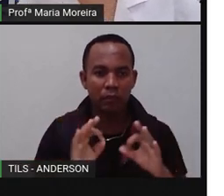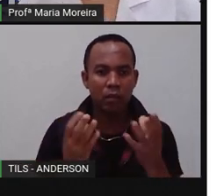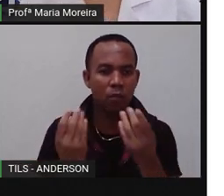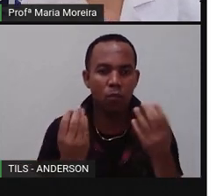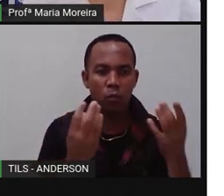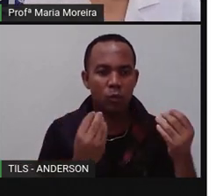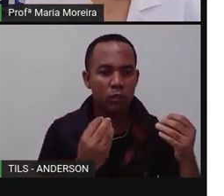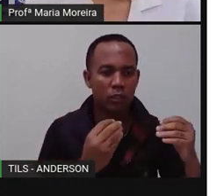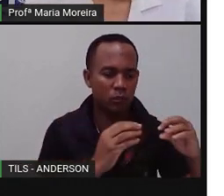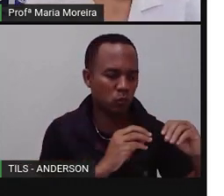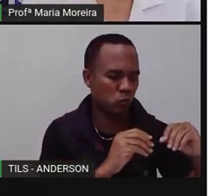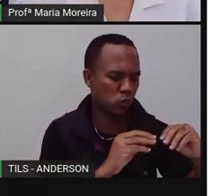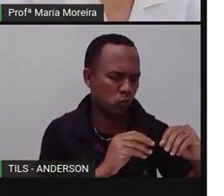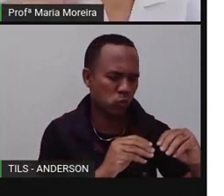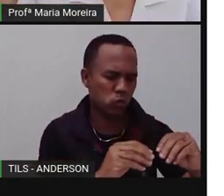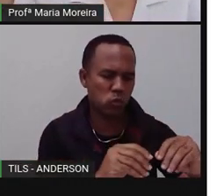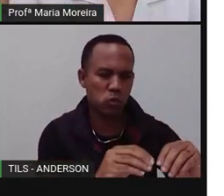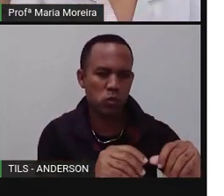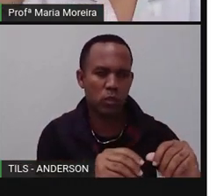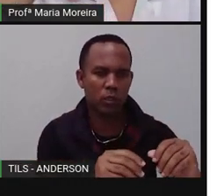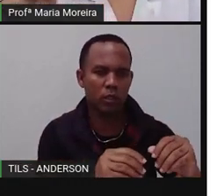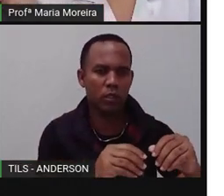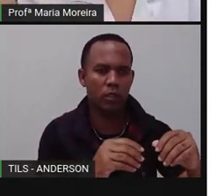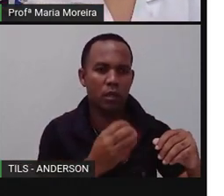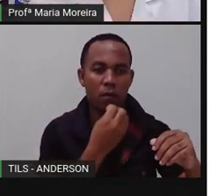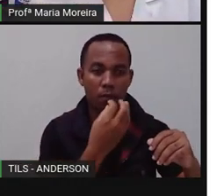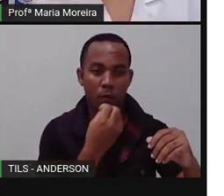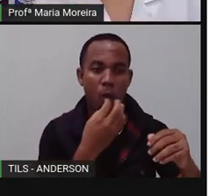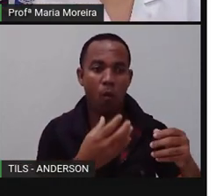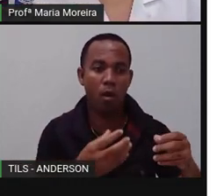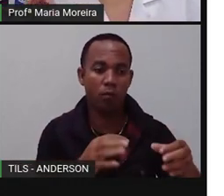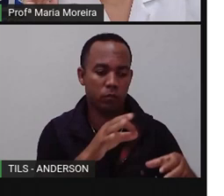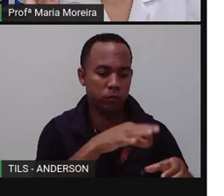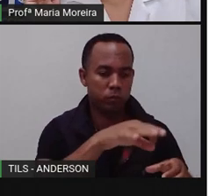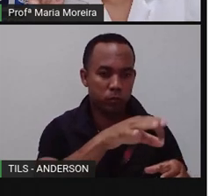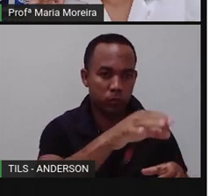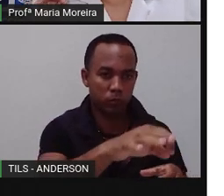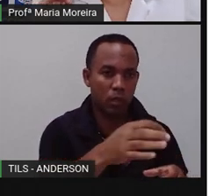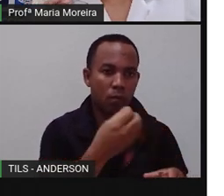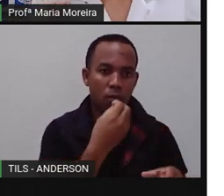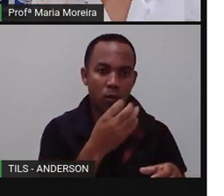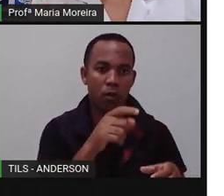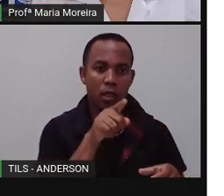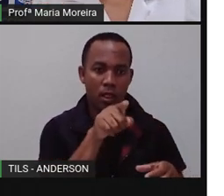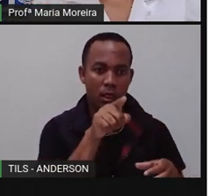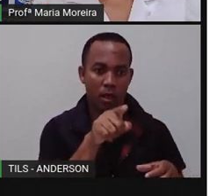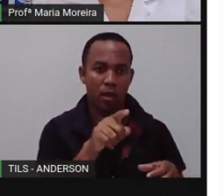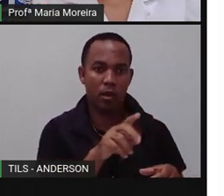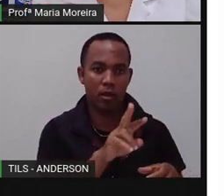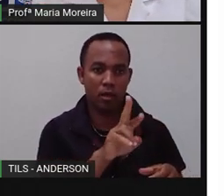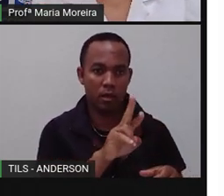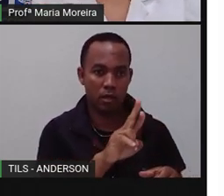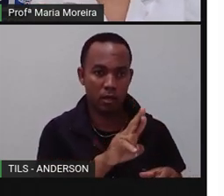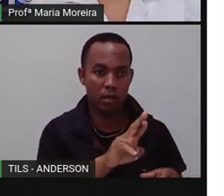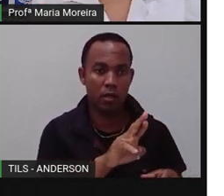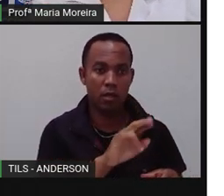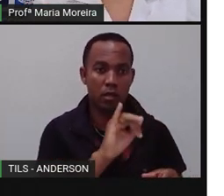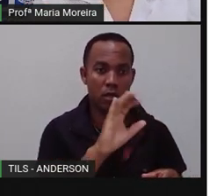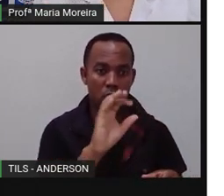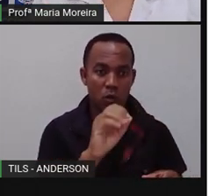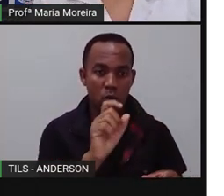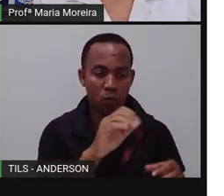humus e adubo natural. Então, subiu, quando abaixava no período da estiagem, que é quando o rio, ele diminui o volume, né?